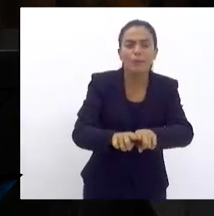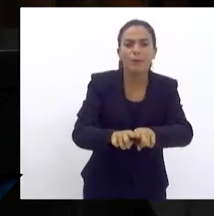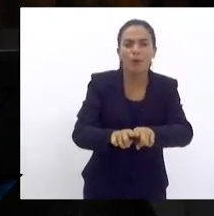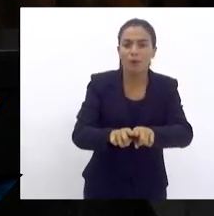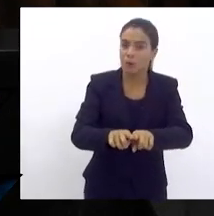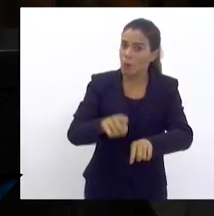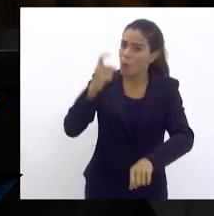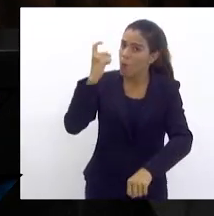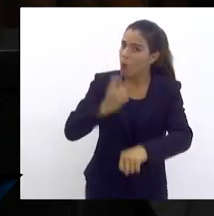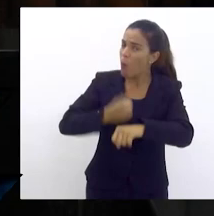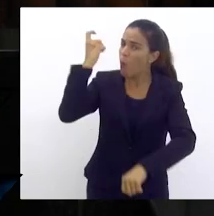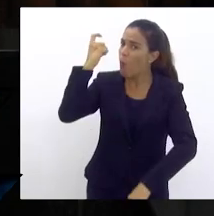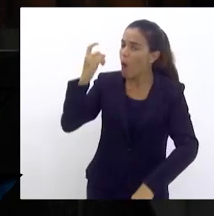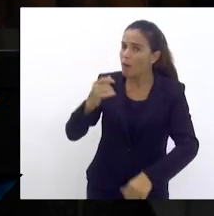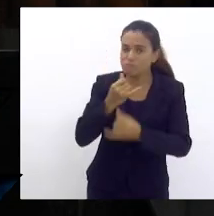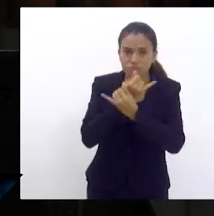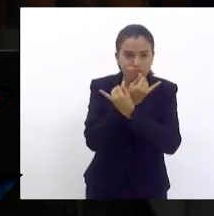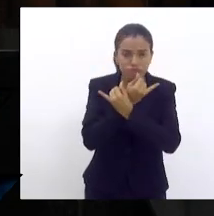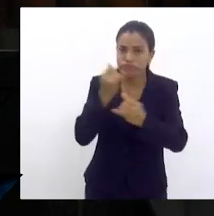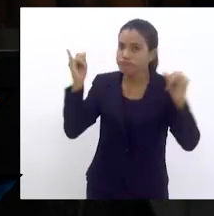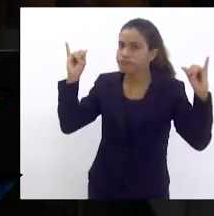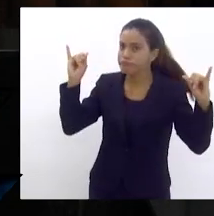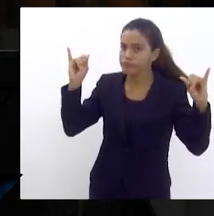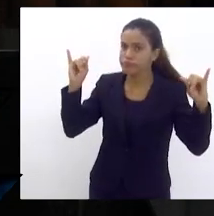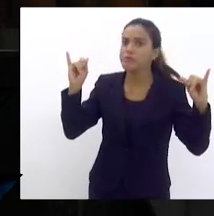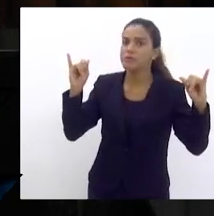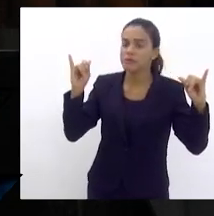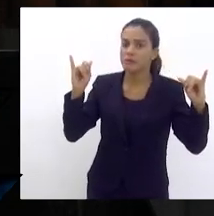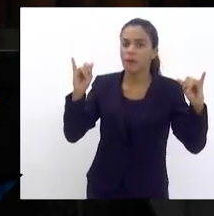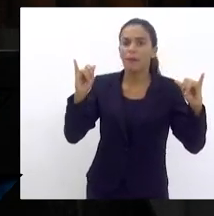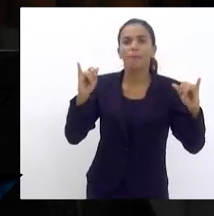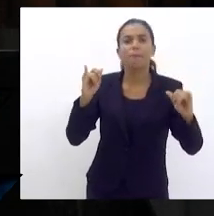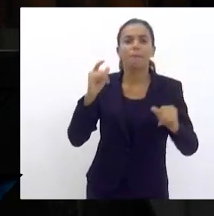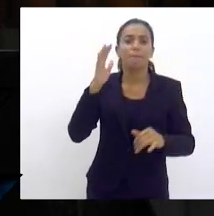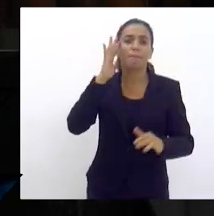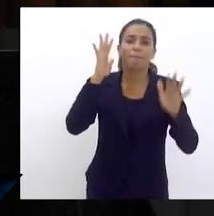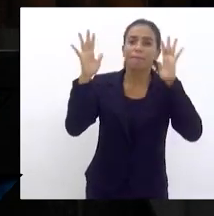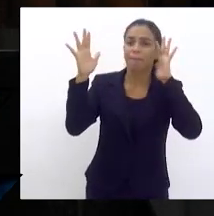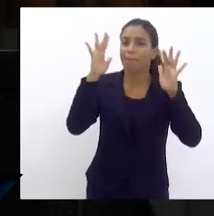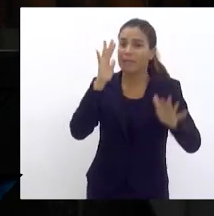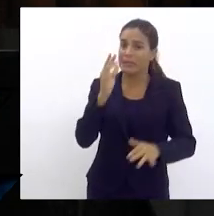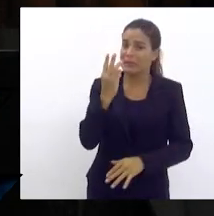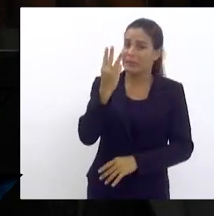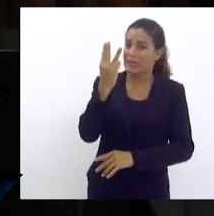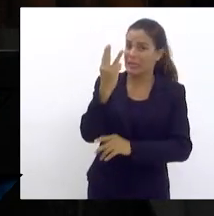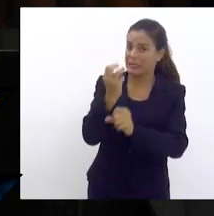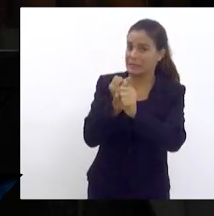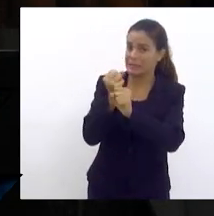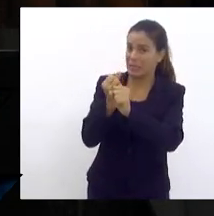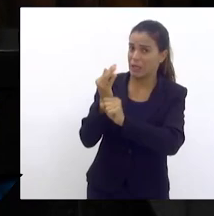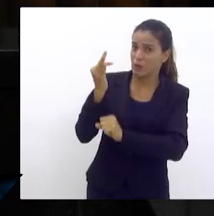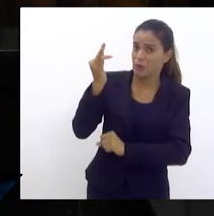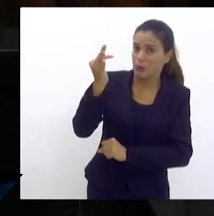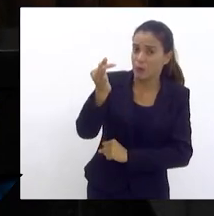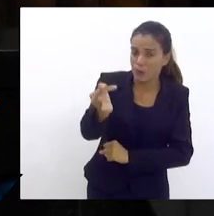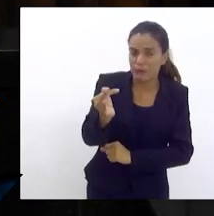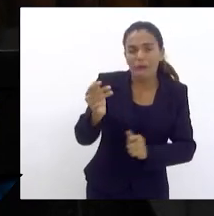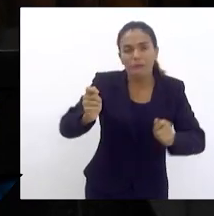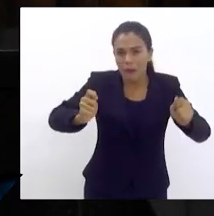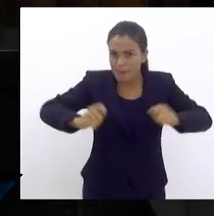dura realidade para os próximos três anos, onde há